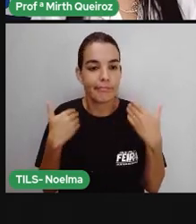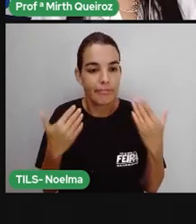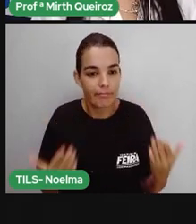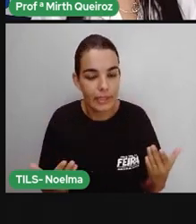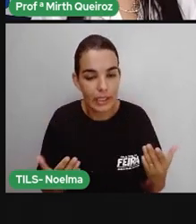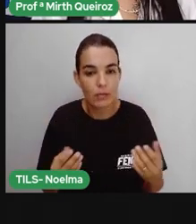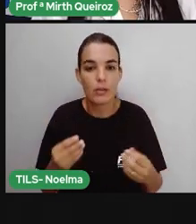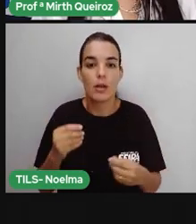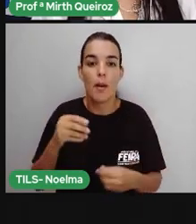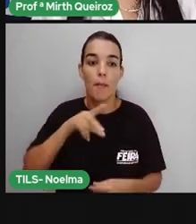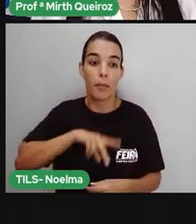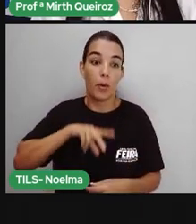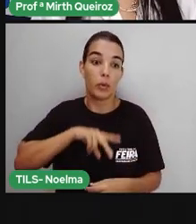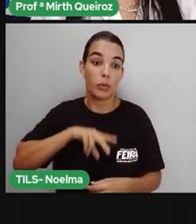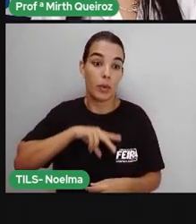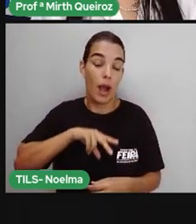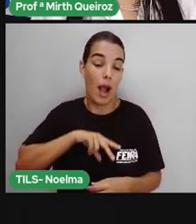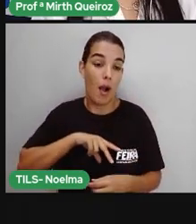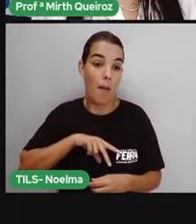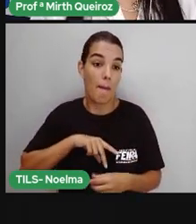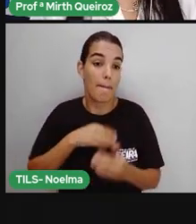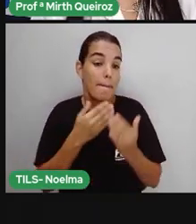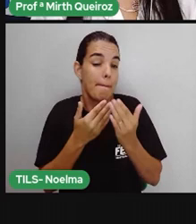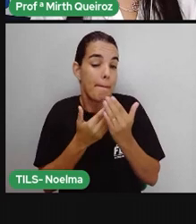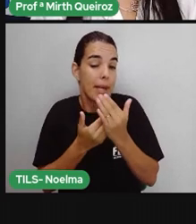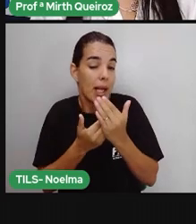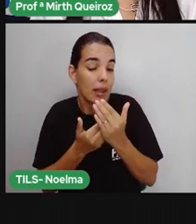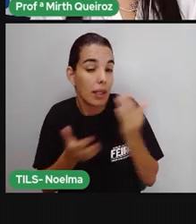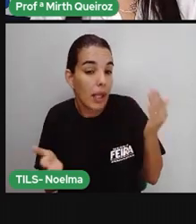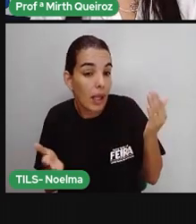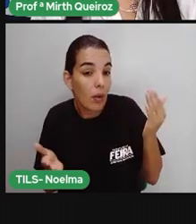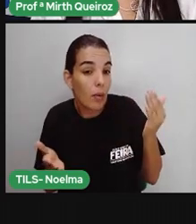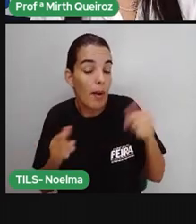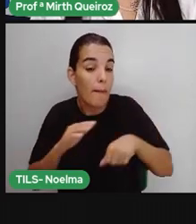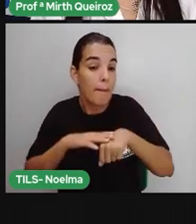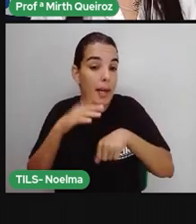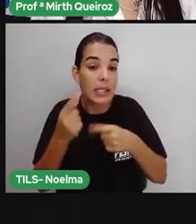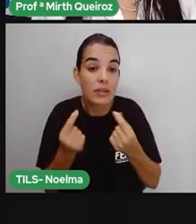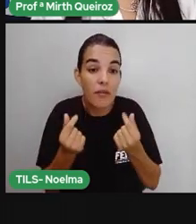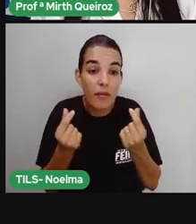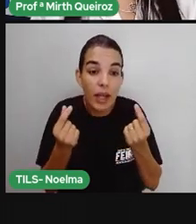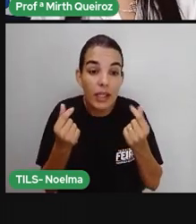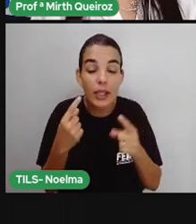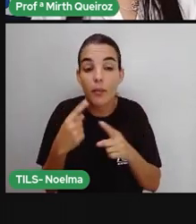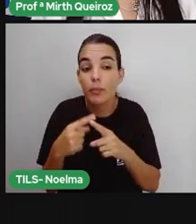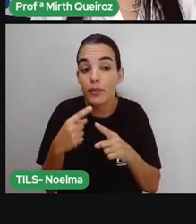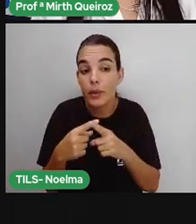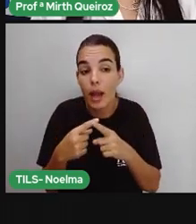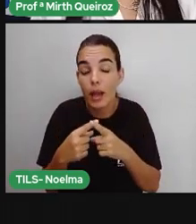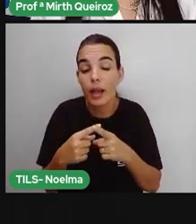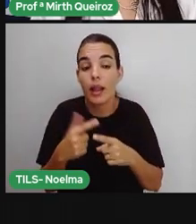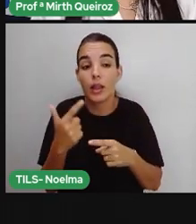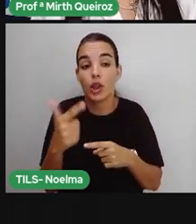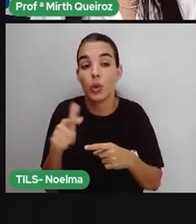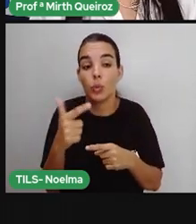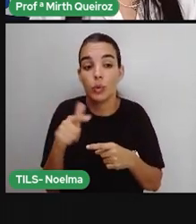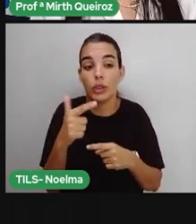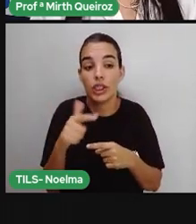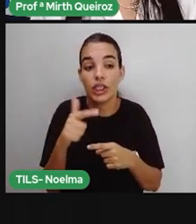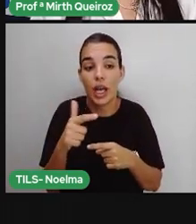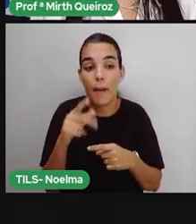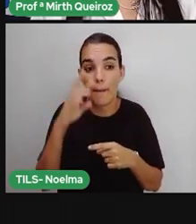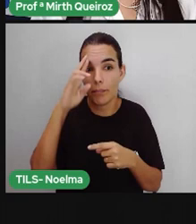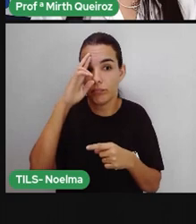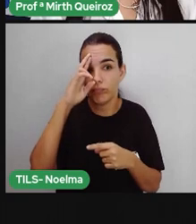né? Com isso, Portugal, ele passa a ter um concorrente comercial. E com essa concorrência, né? Causa aí